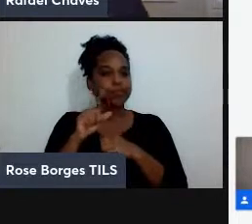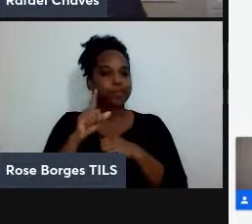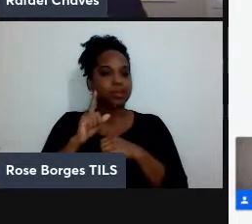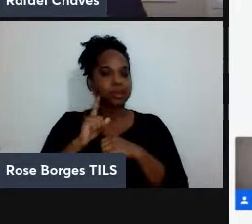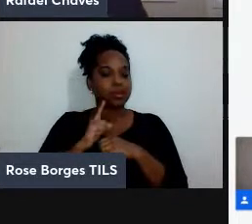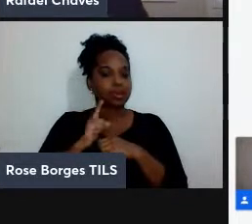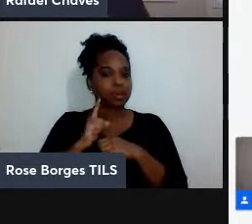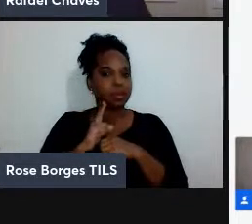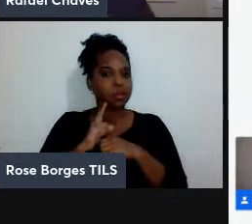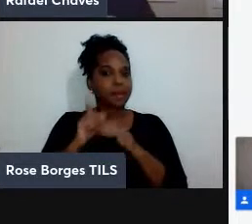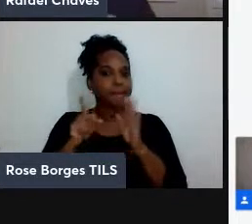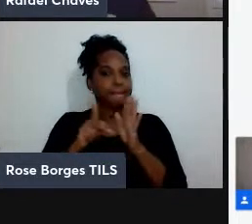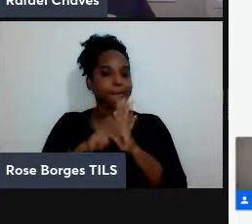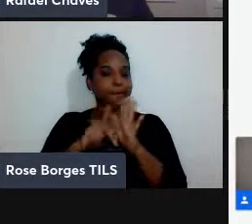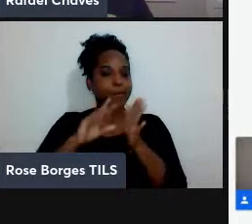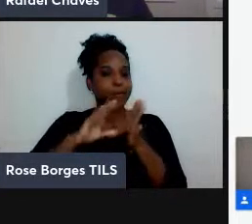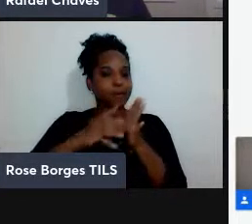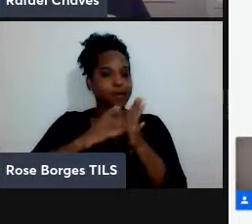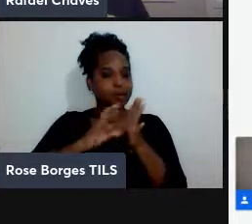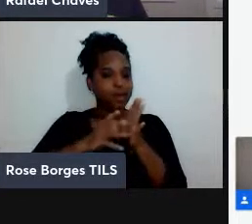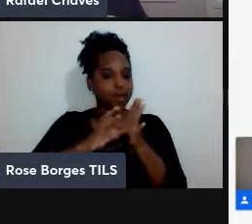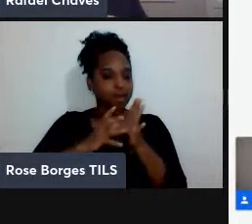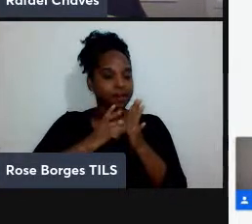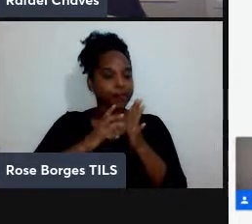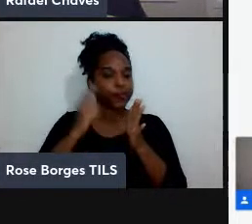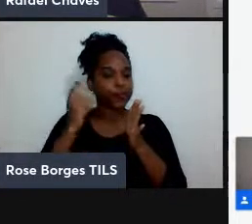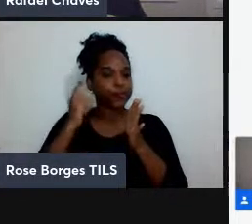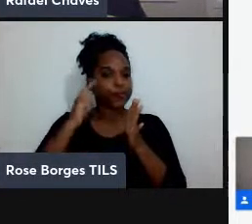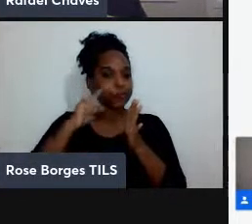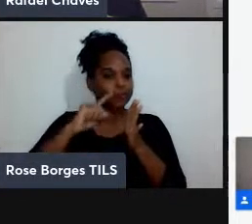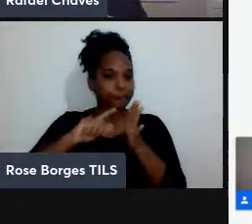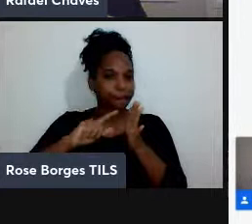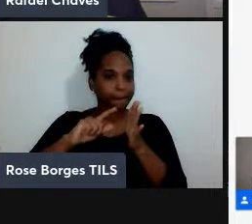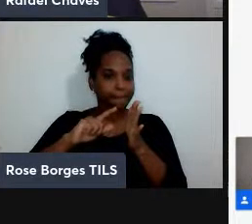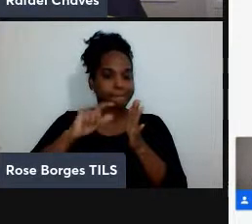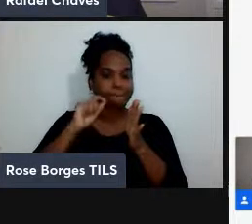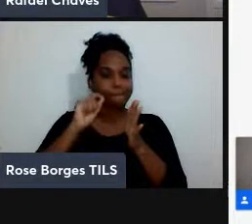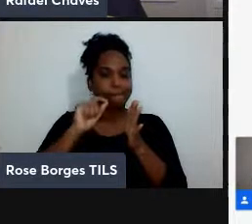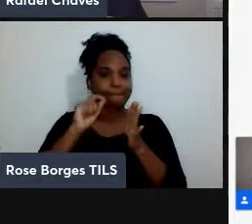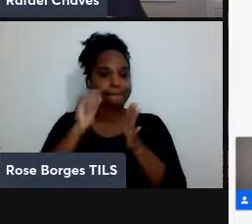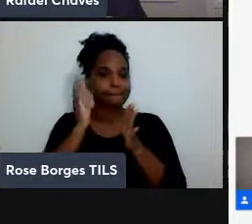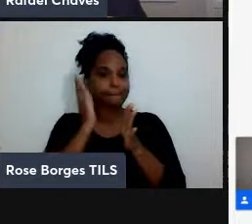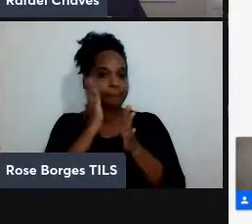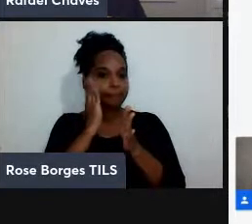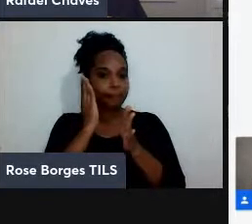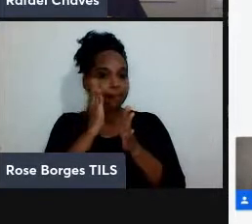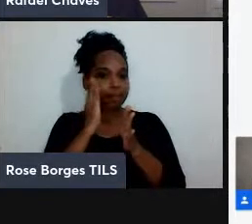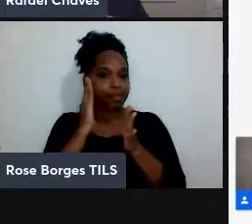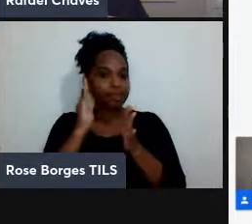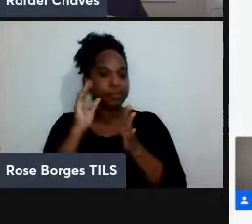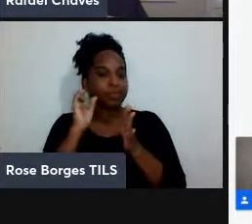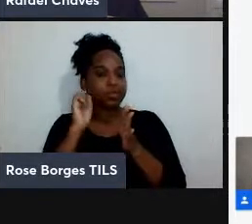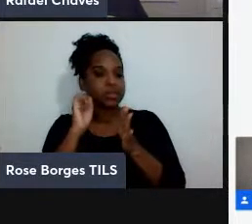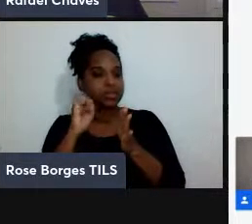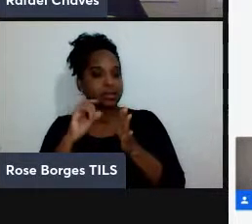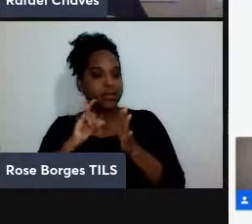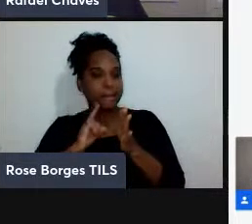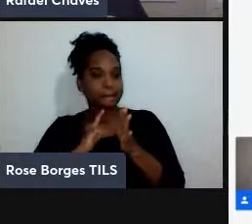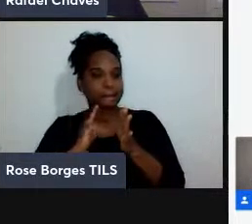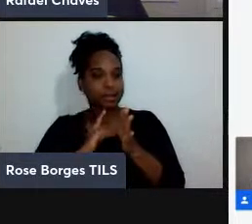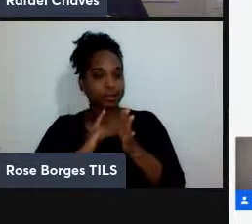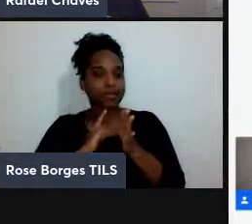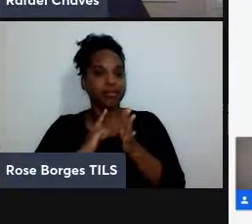regime de dados lá eles conseguem inferir a presença do Higgs de forma